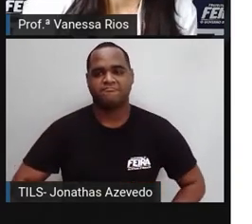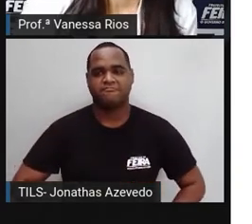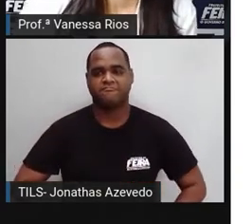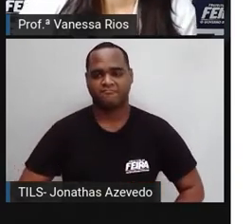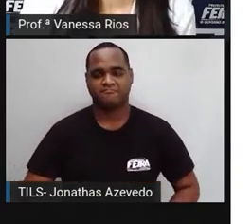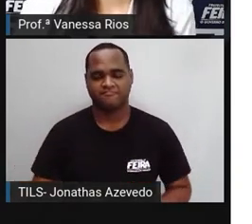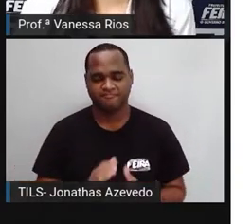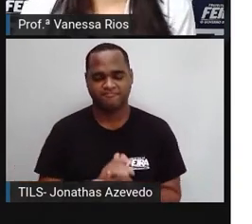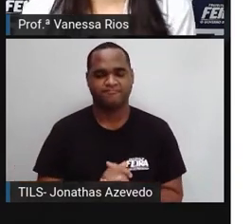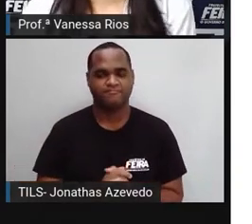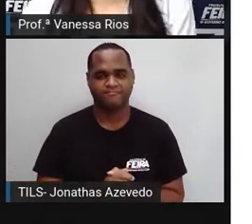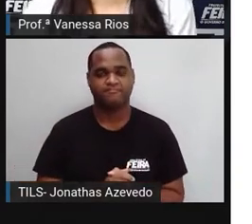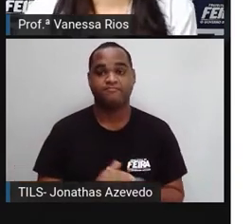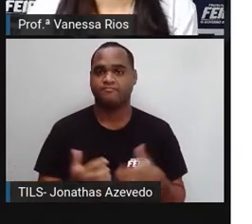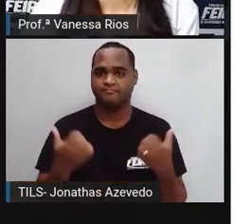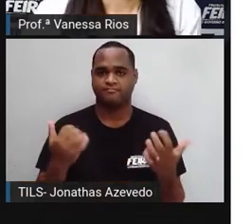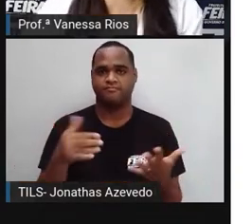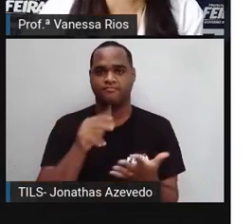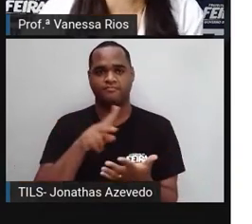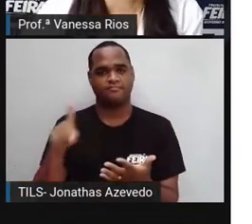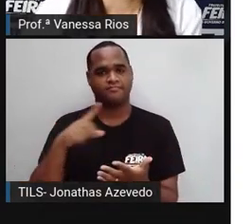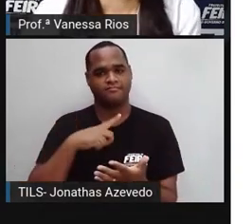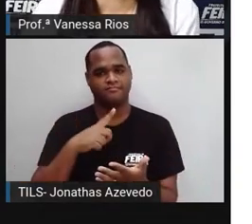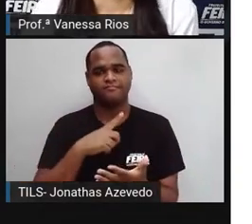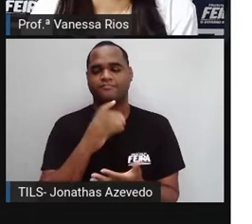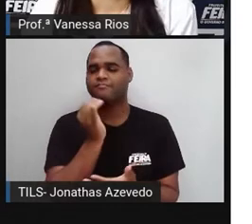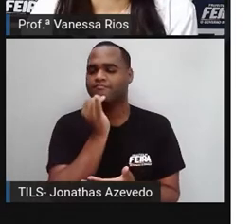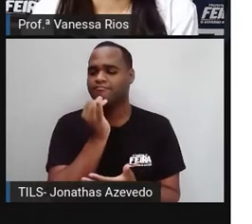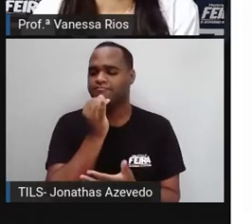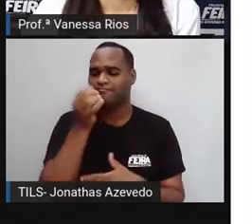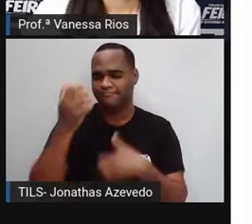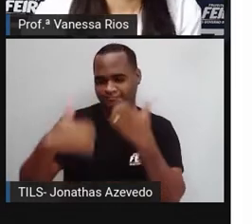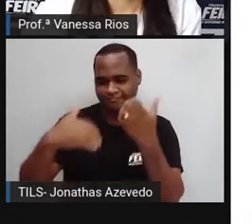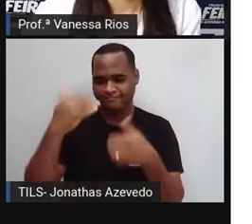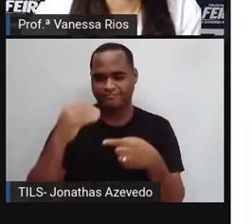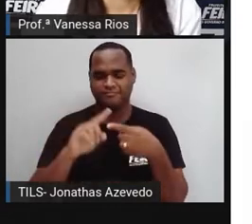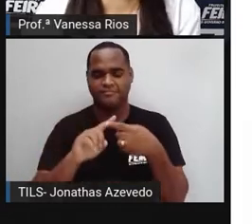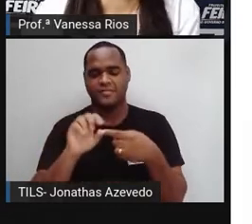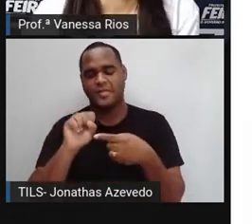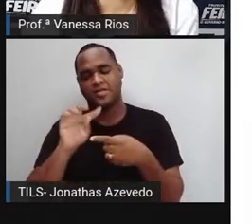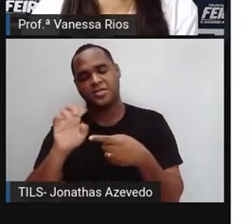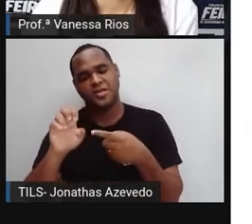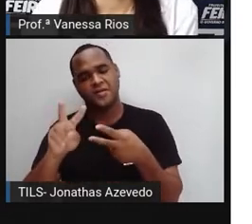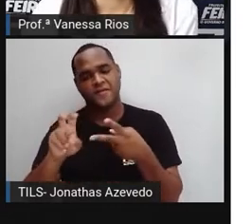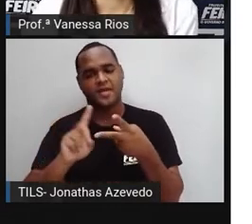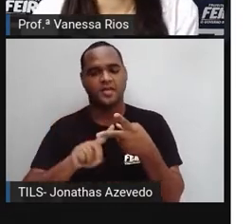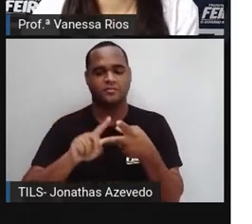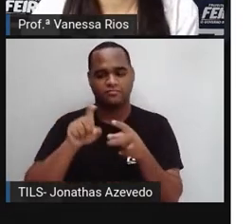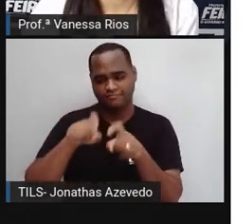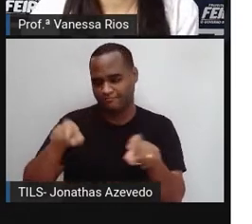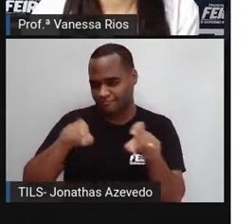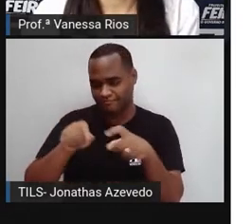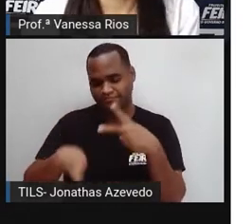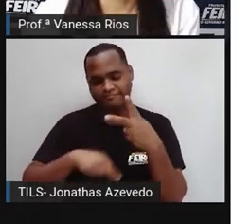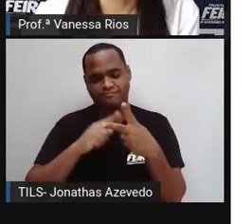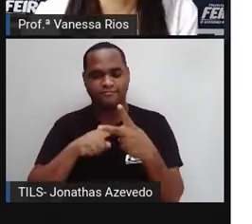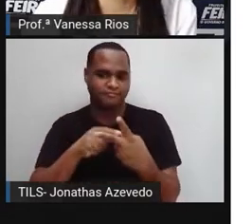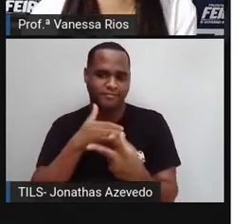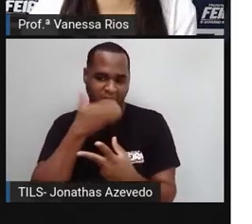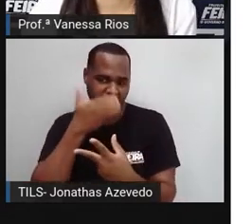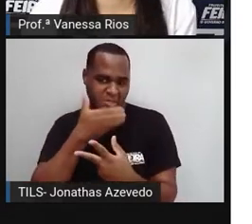Mas aí a PRO cita esses exemplos, não é? Bill Gates, Steve Jobs, e aí a PRO falou de pessoas muito